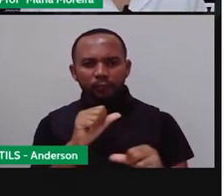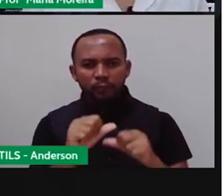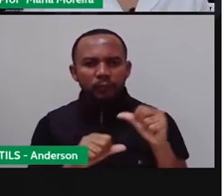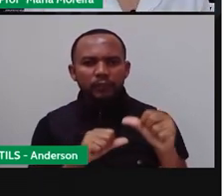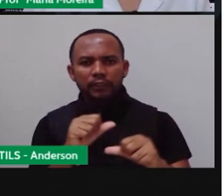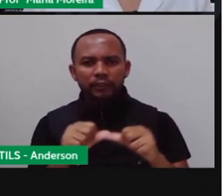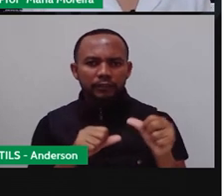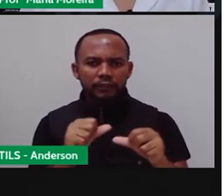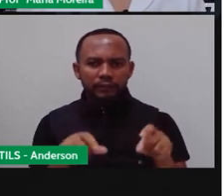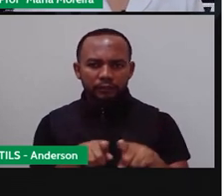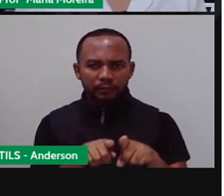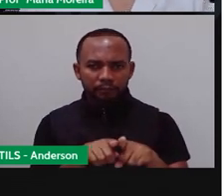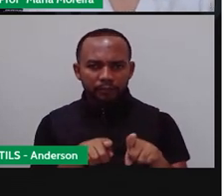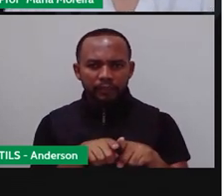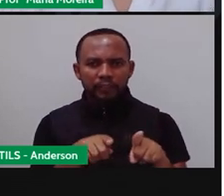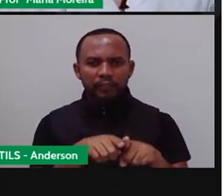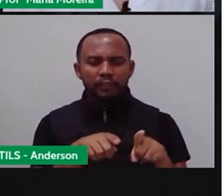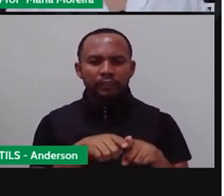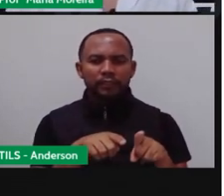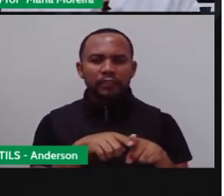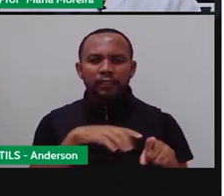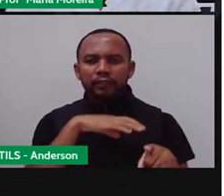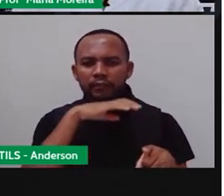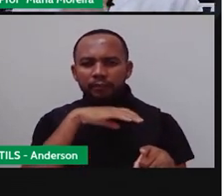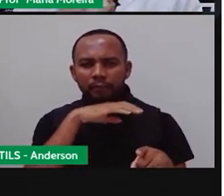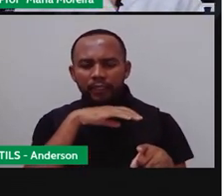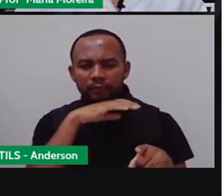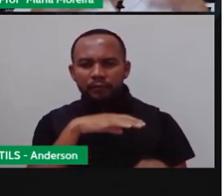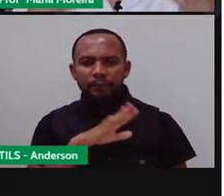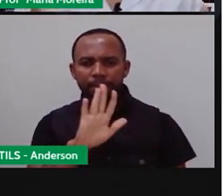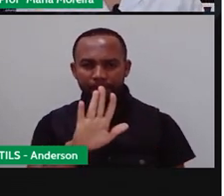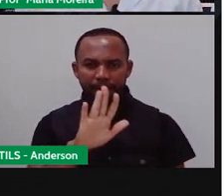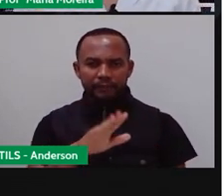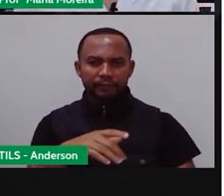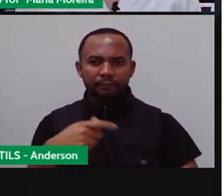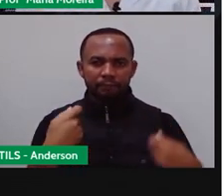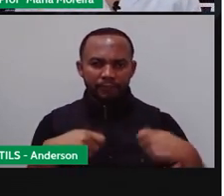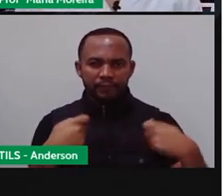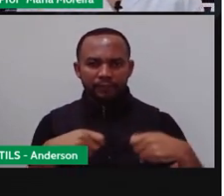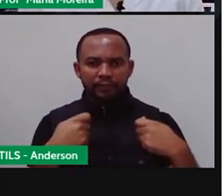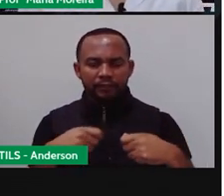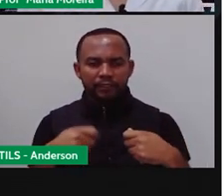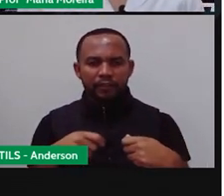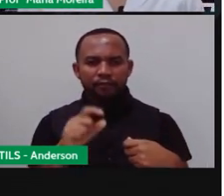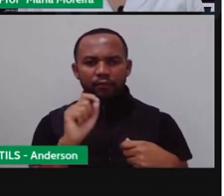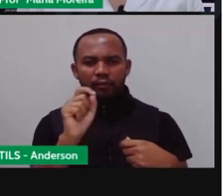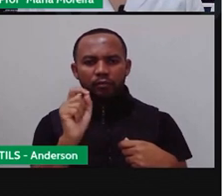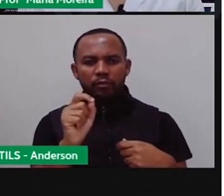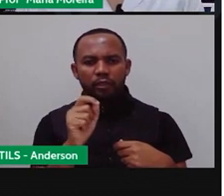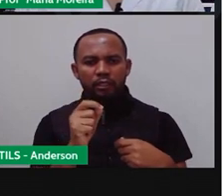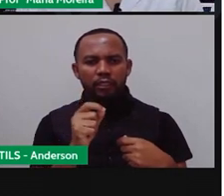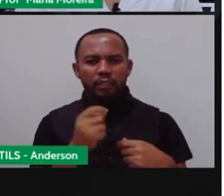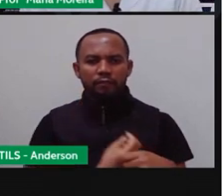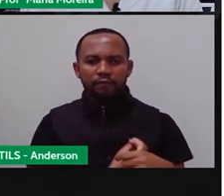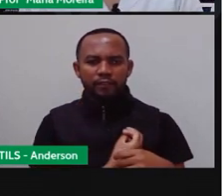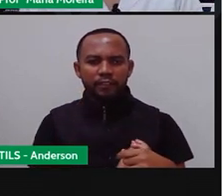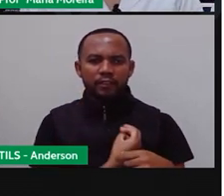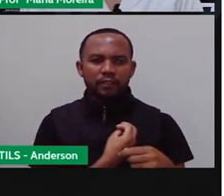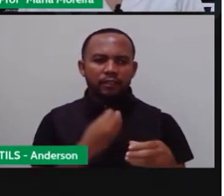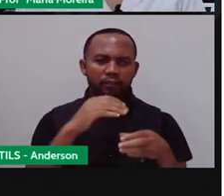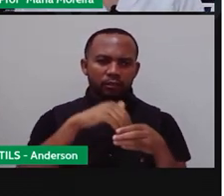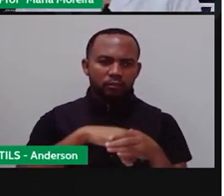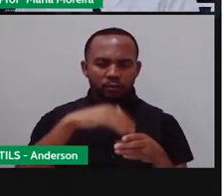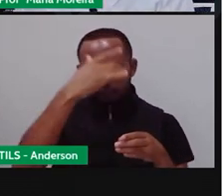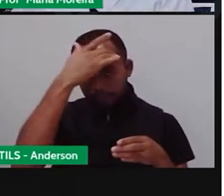Modificação aí nesses animais. Por quê? Porque eles precisaram se adaptar a essa nova realidade. E qual era a nova